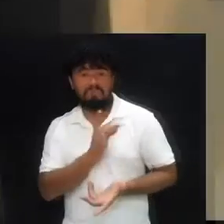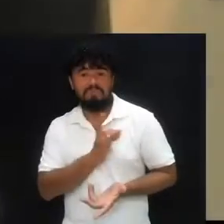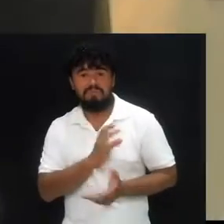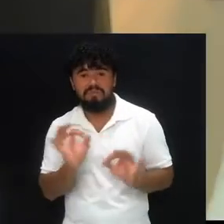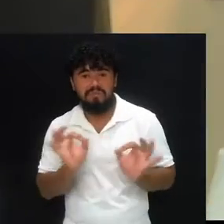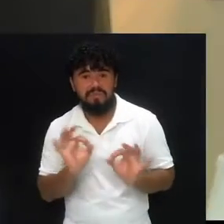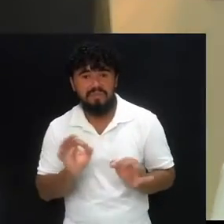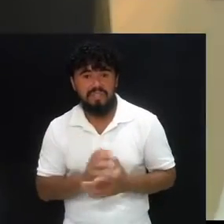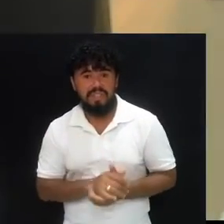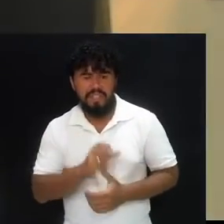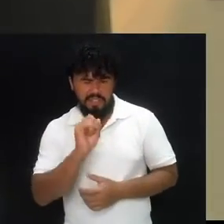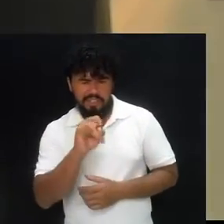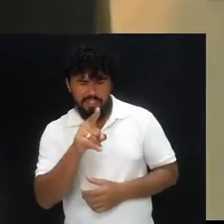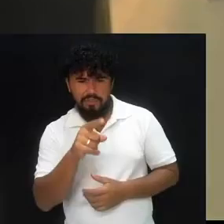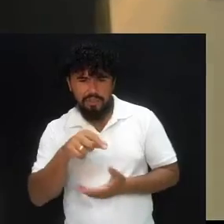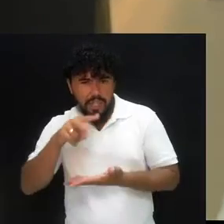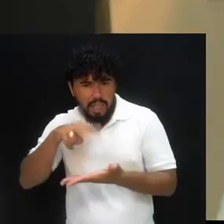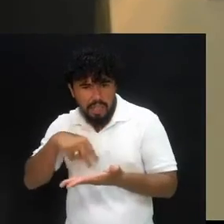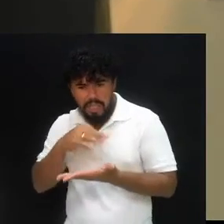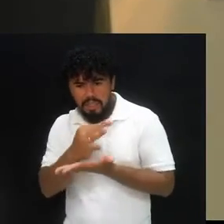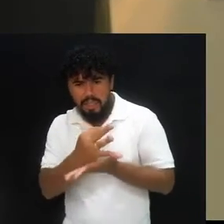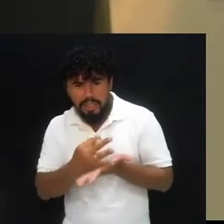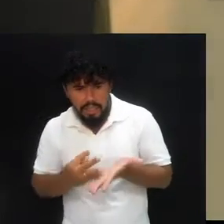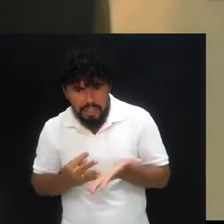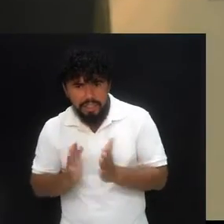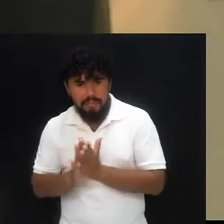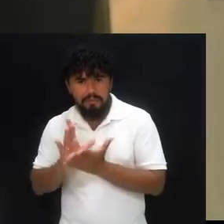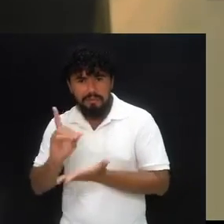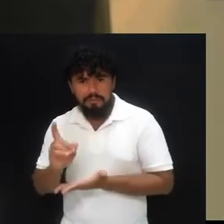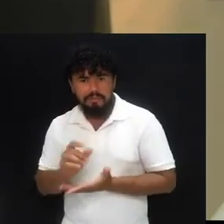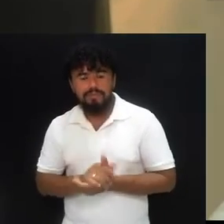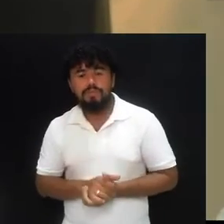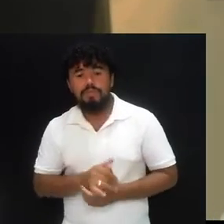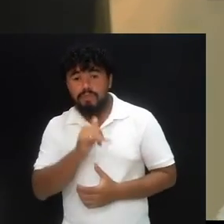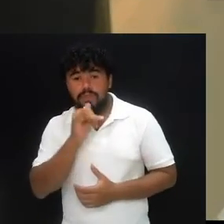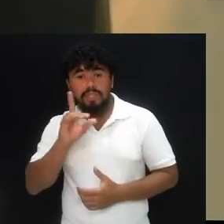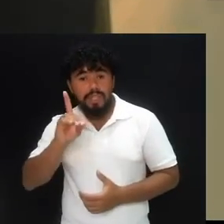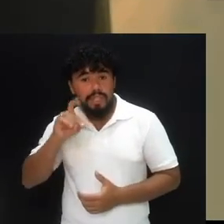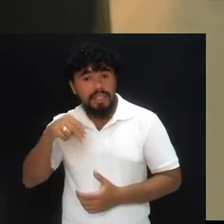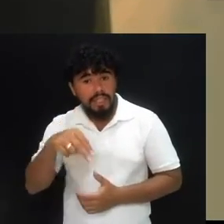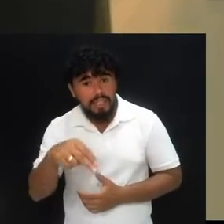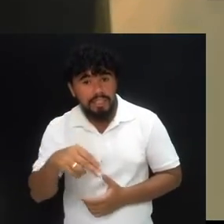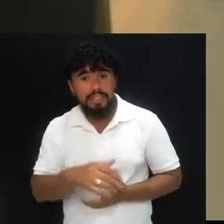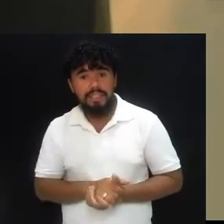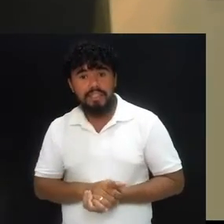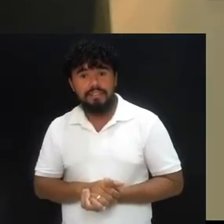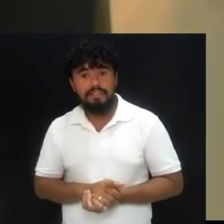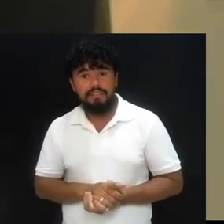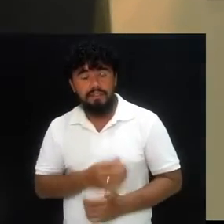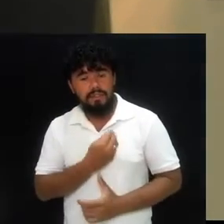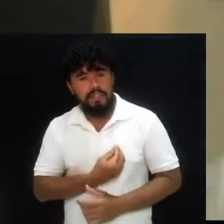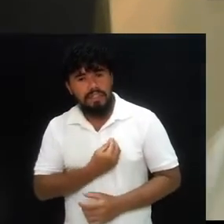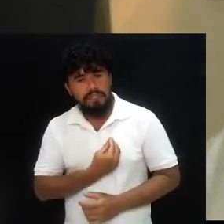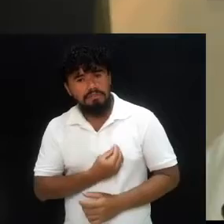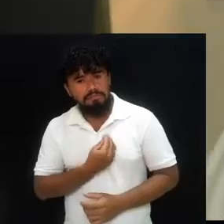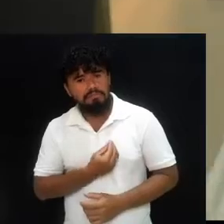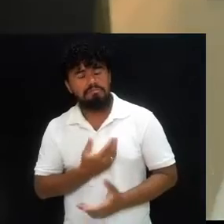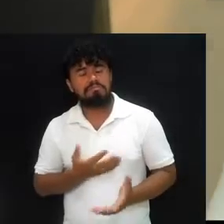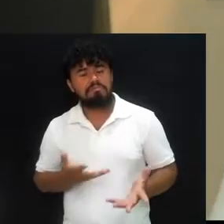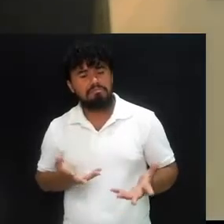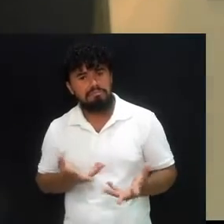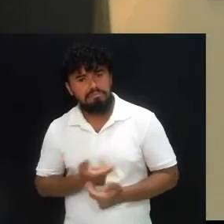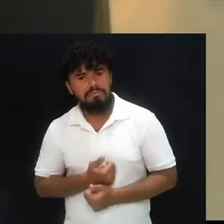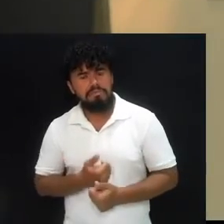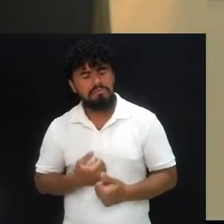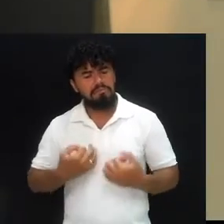Se você for para o texto sagrado, você verá que Daniel, ele tinha uma vida ilibada. Ele era uma pessoa